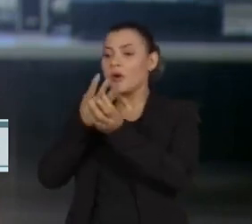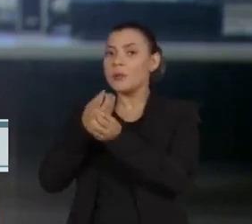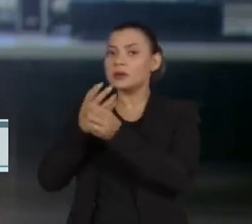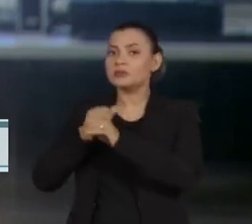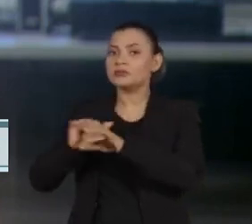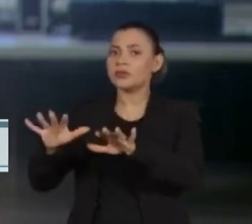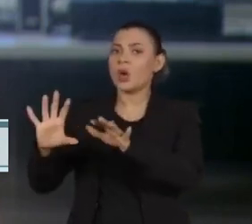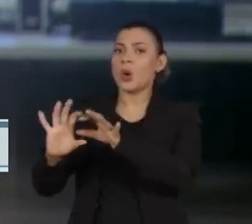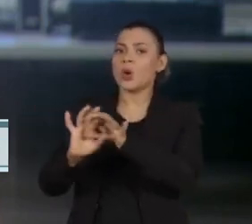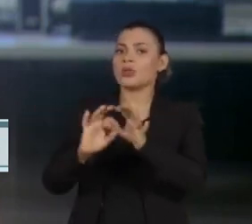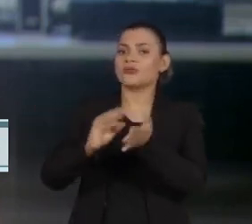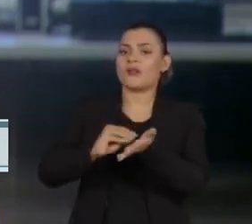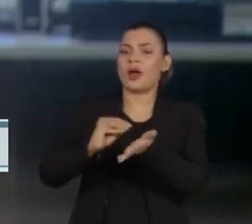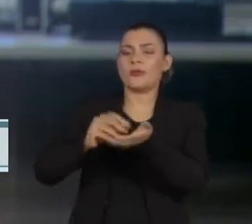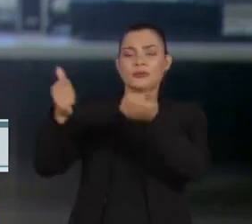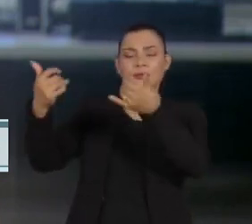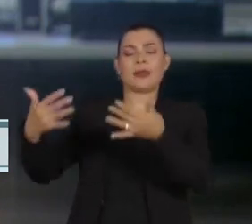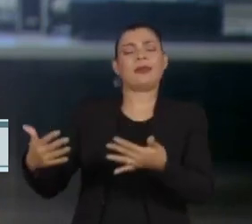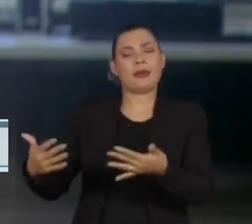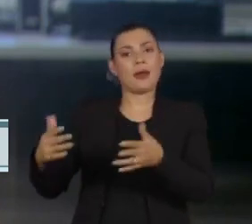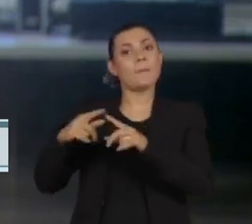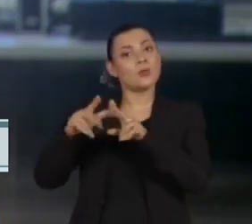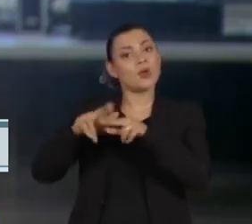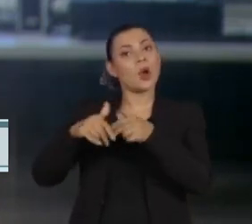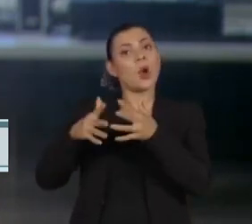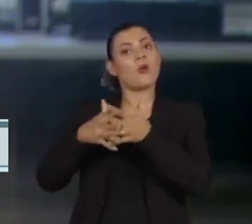fora de contexto com o objetivo de confundir o público. Obrigado.